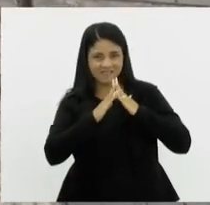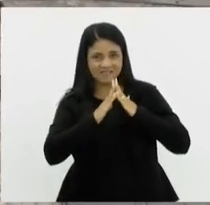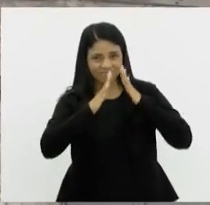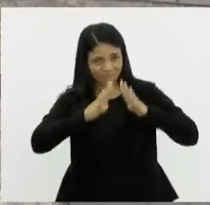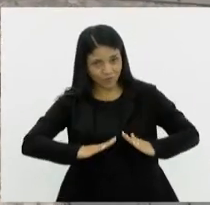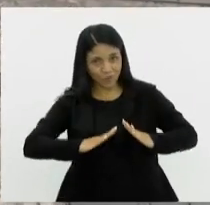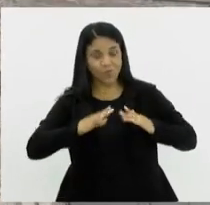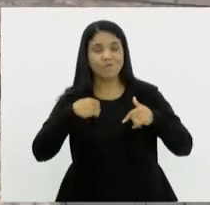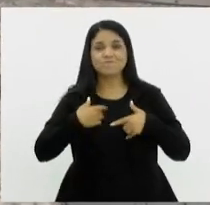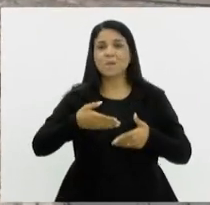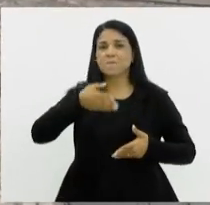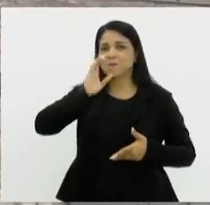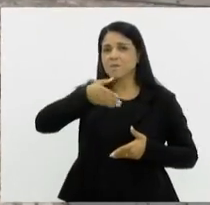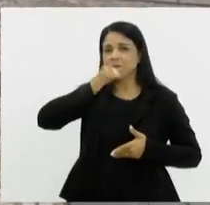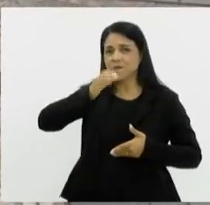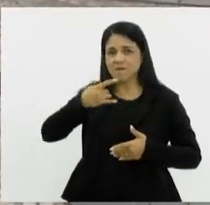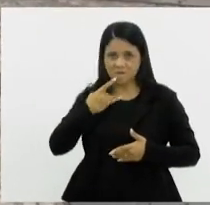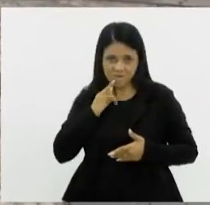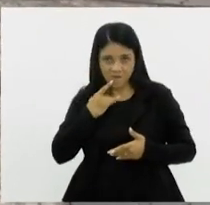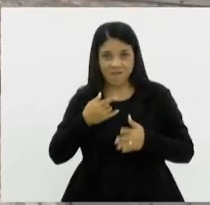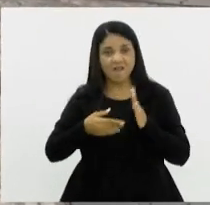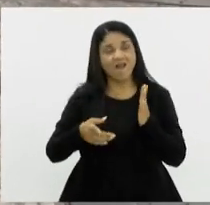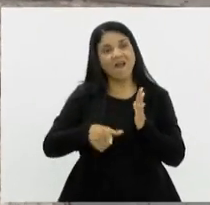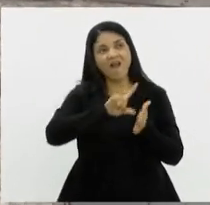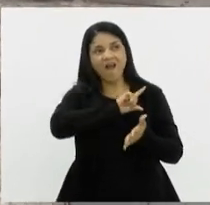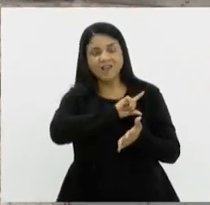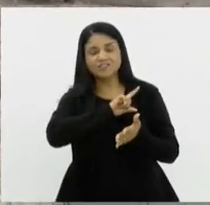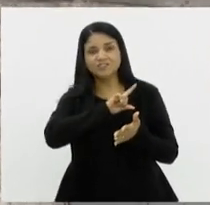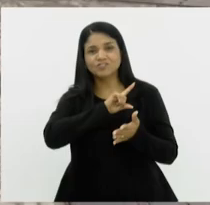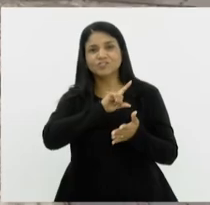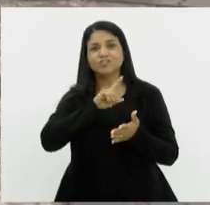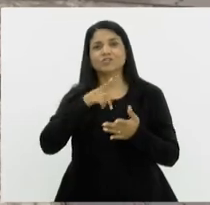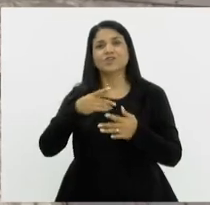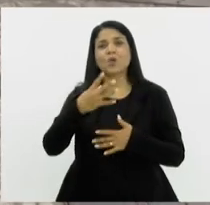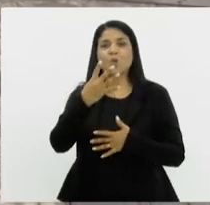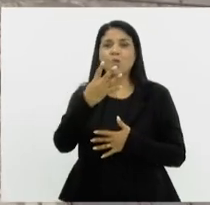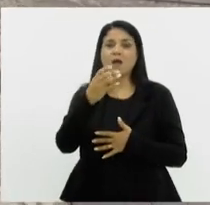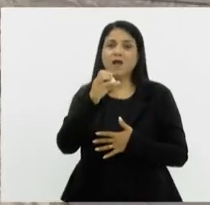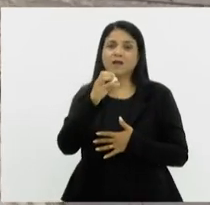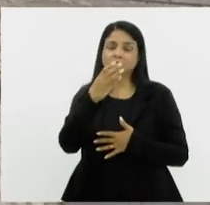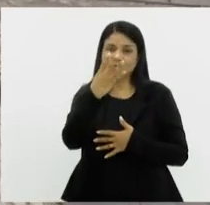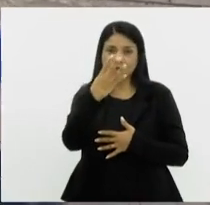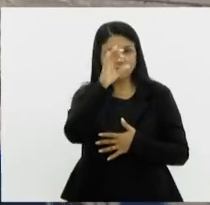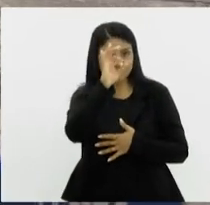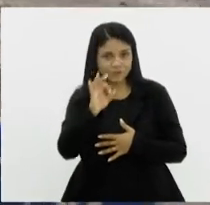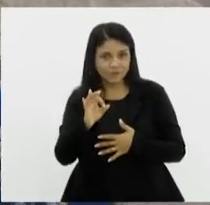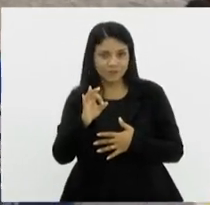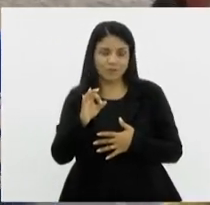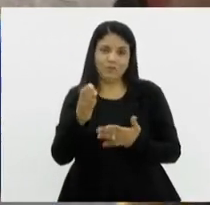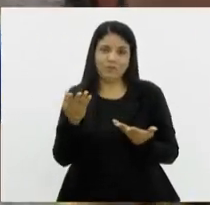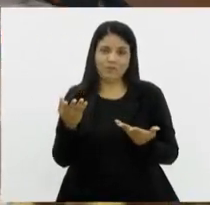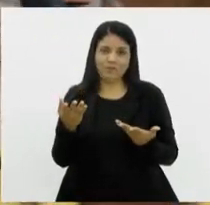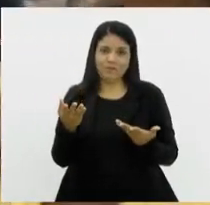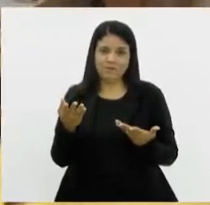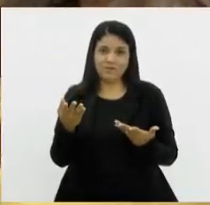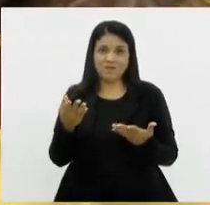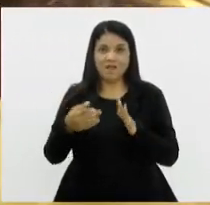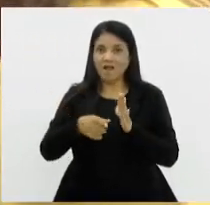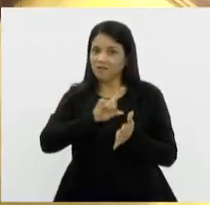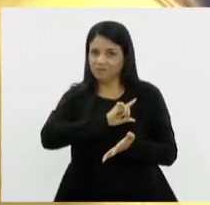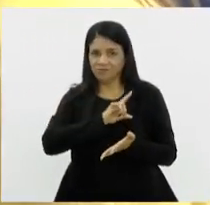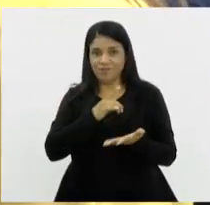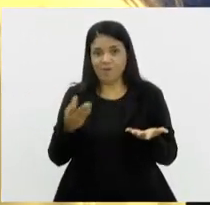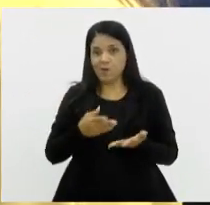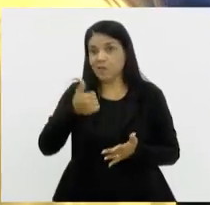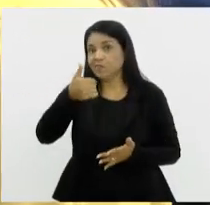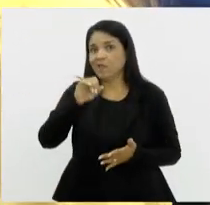patamar que a gente tinha anteriormente, pré-pandemia, que é de 4% de motoristas alcoolizados. E o que vocês têm feito para voltar